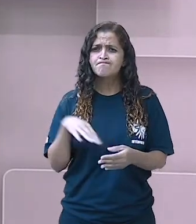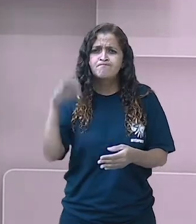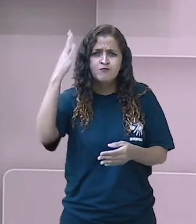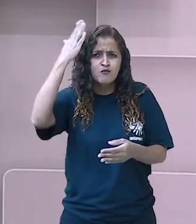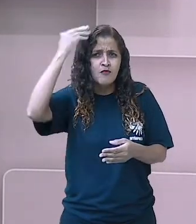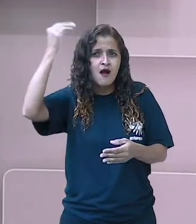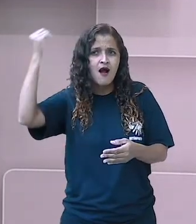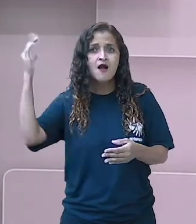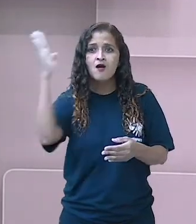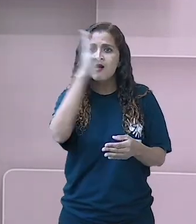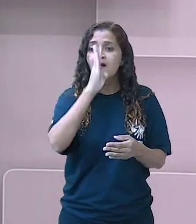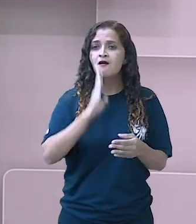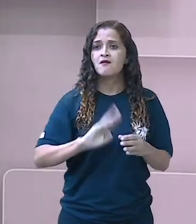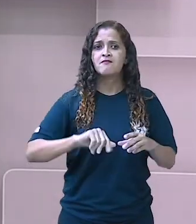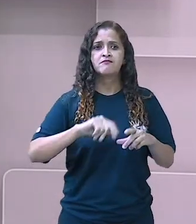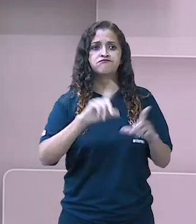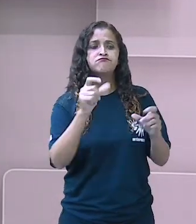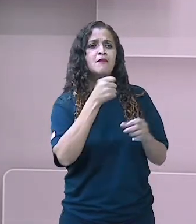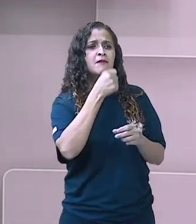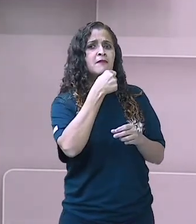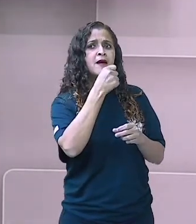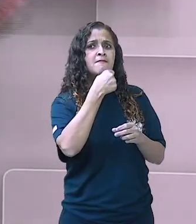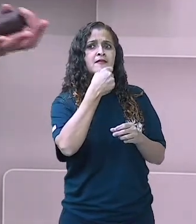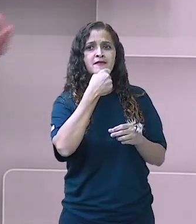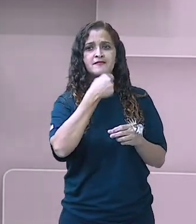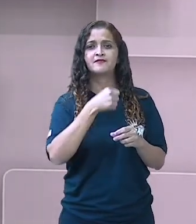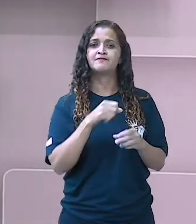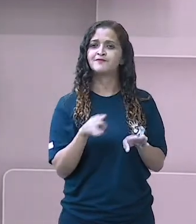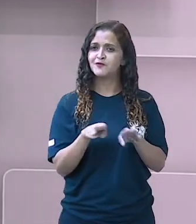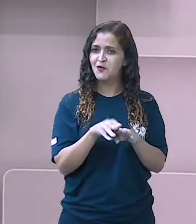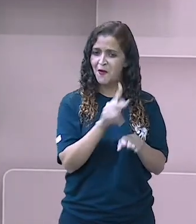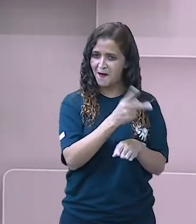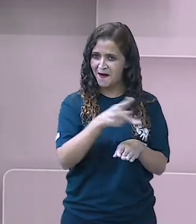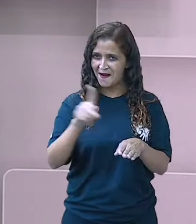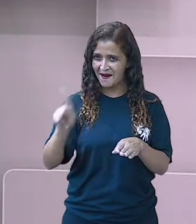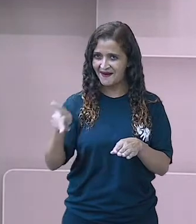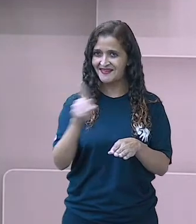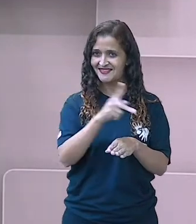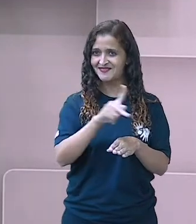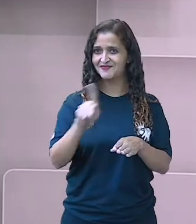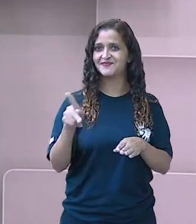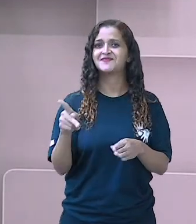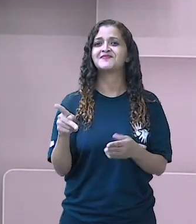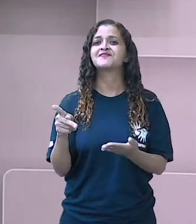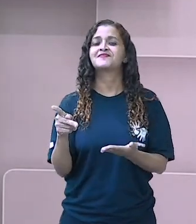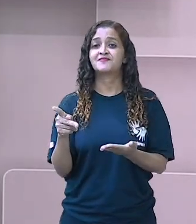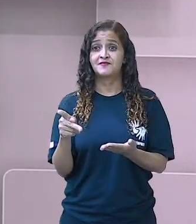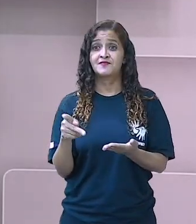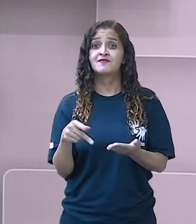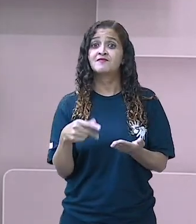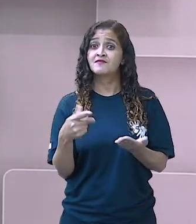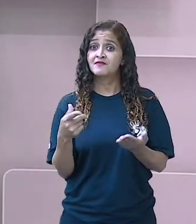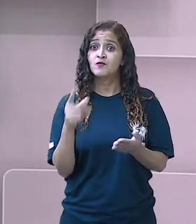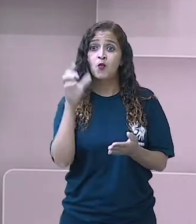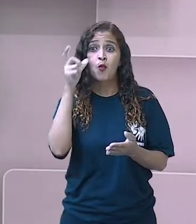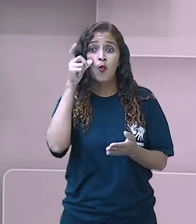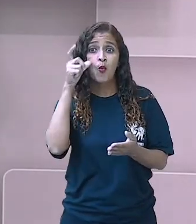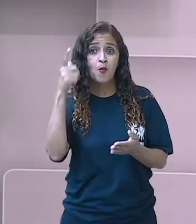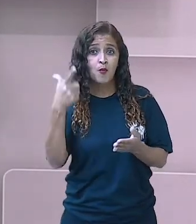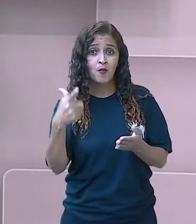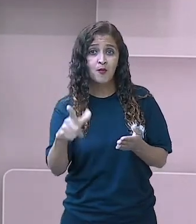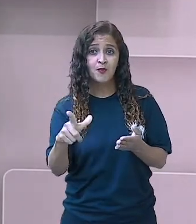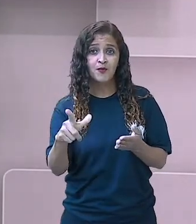jornalista, ela também foi professora. Aí a professora, que chique, né? E ela também, gente, uma curiosidade.